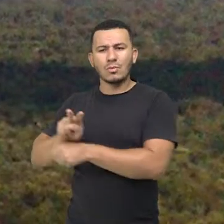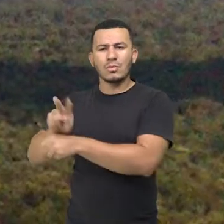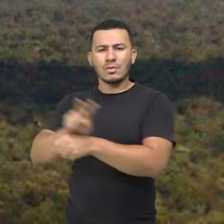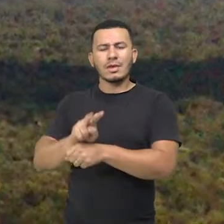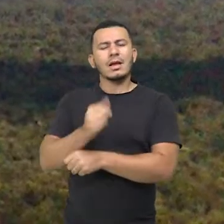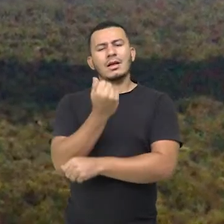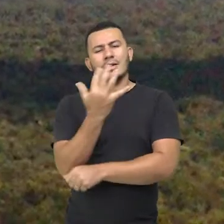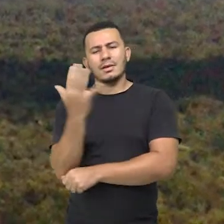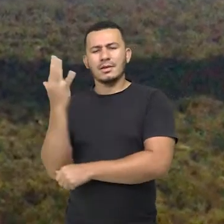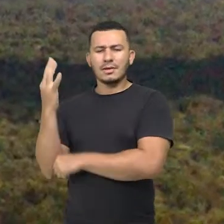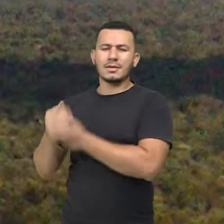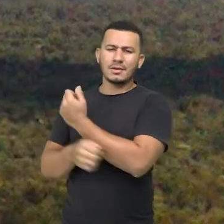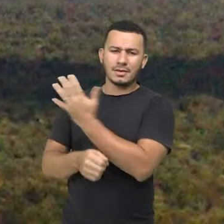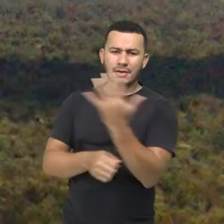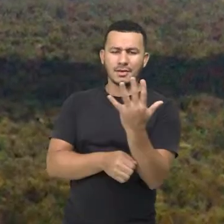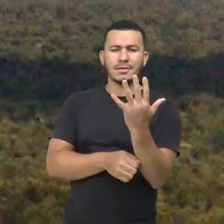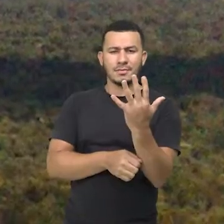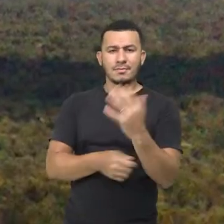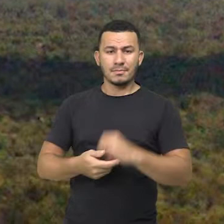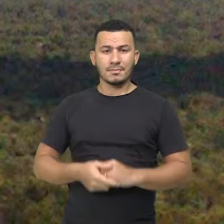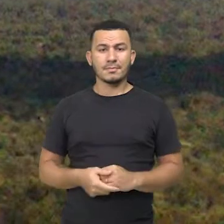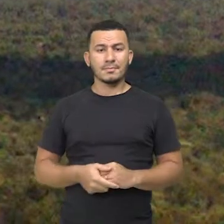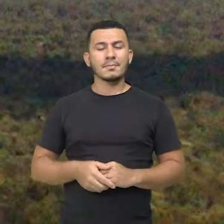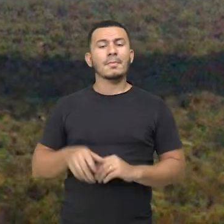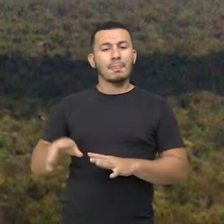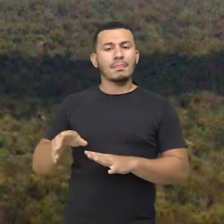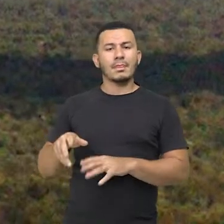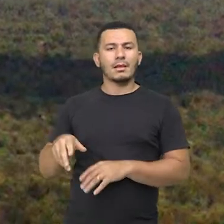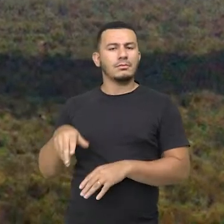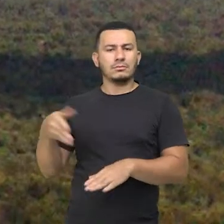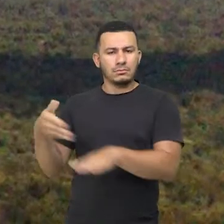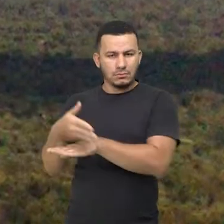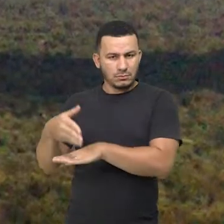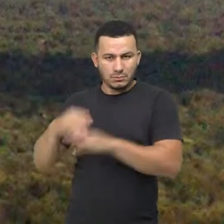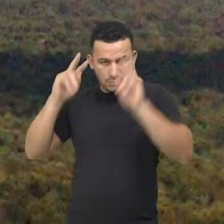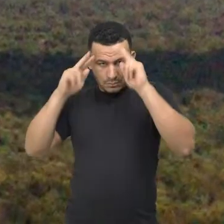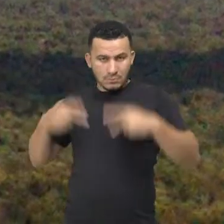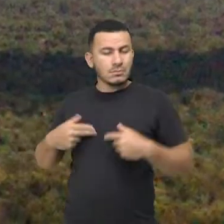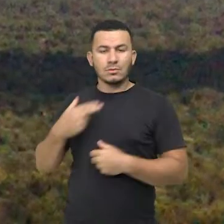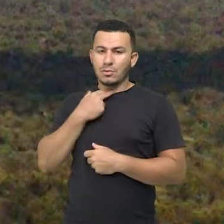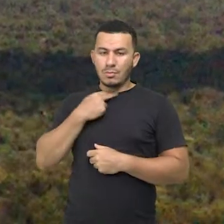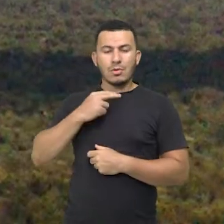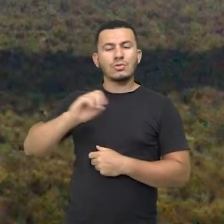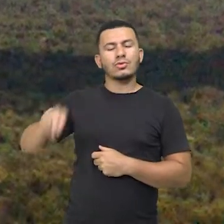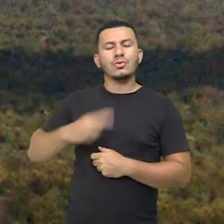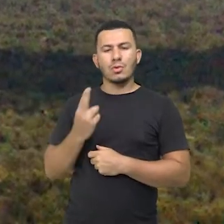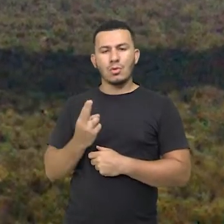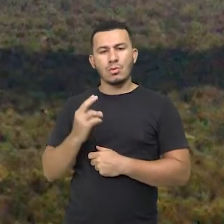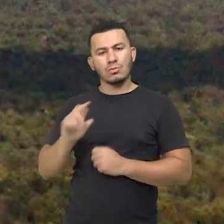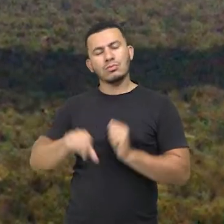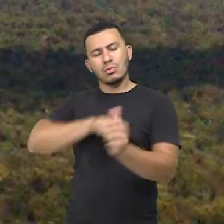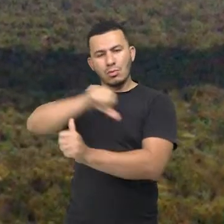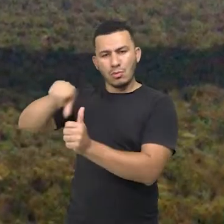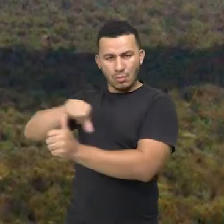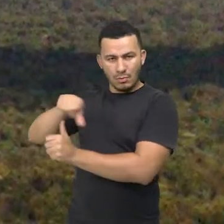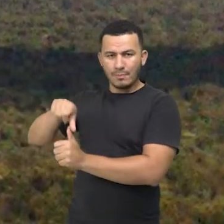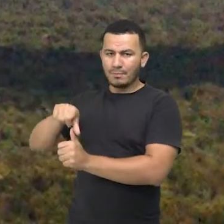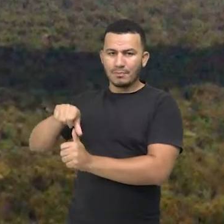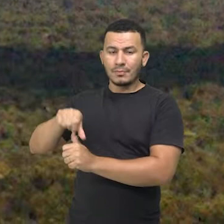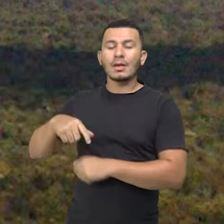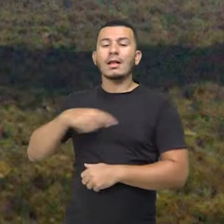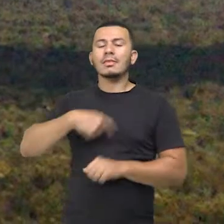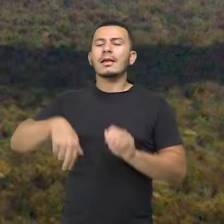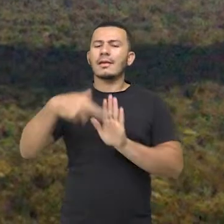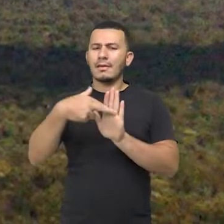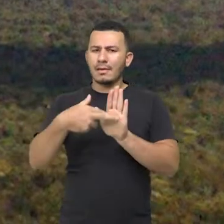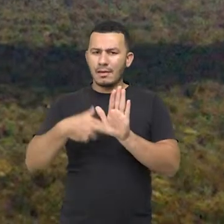naturais existentes em seus limites, sem interferência humana, direta ou modificações ambientais. A exceção são as medidas de